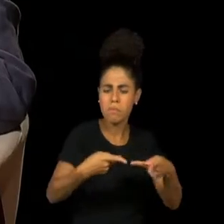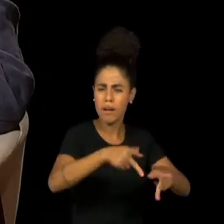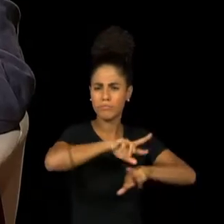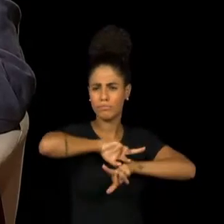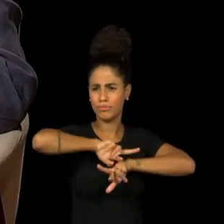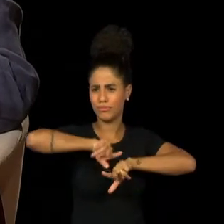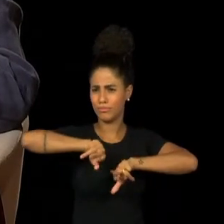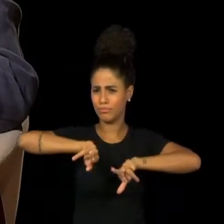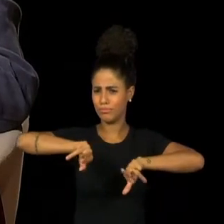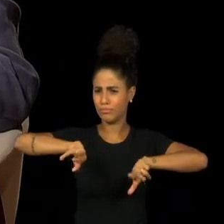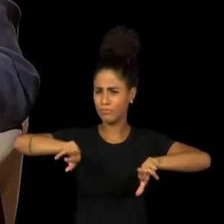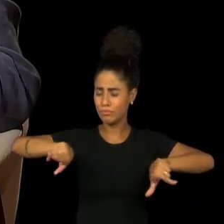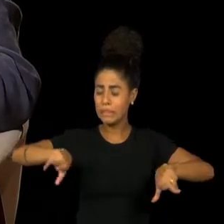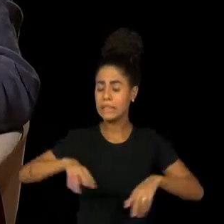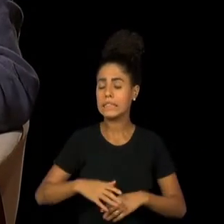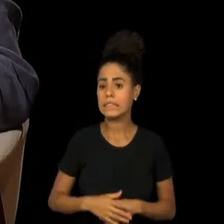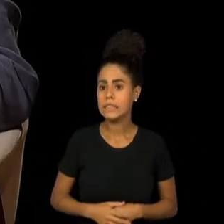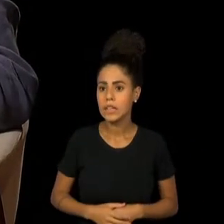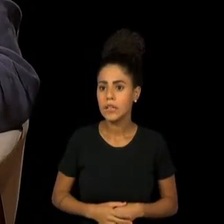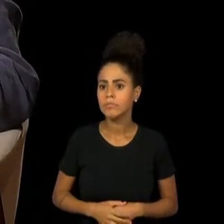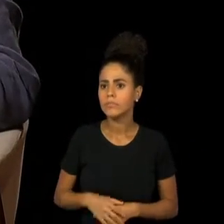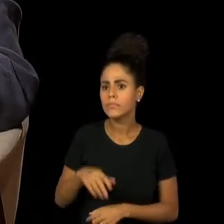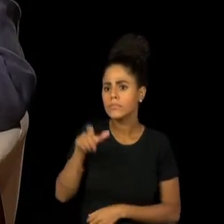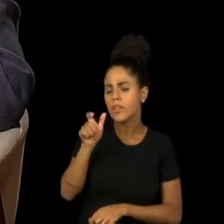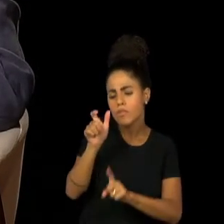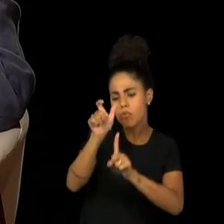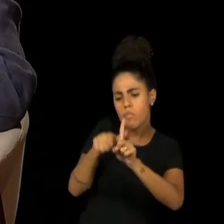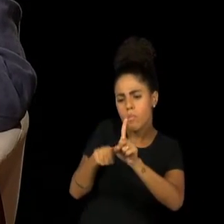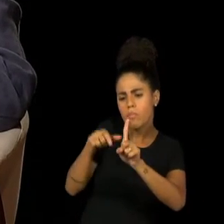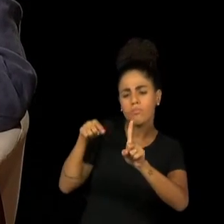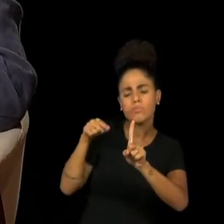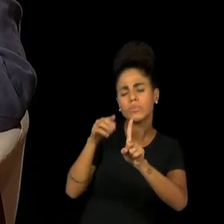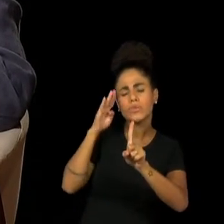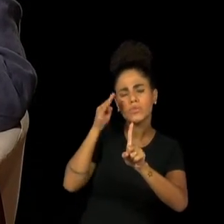também ele fez um papel um pouco de um mestre.